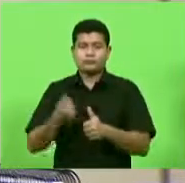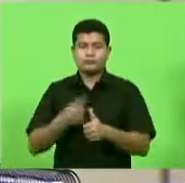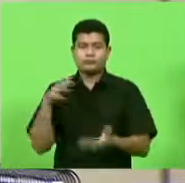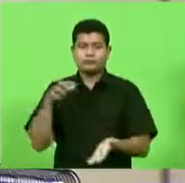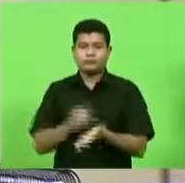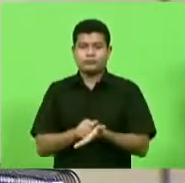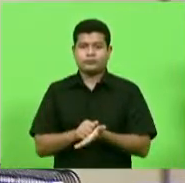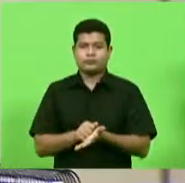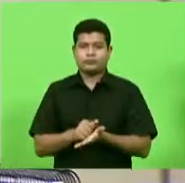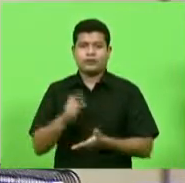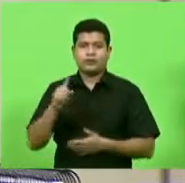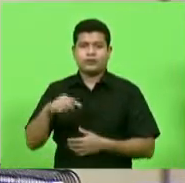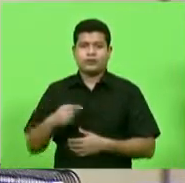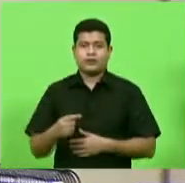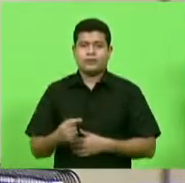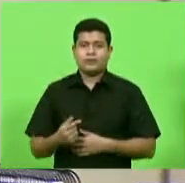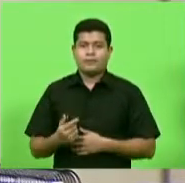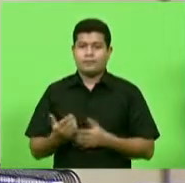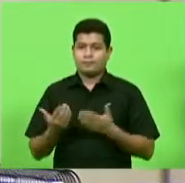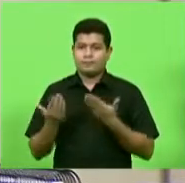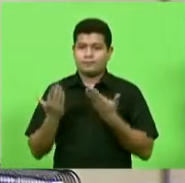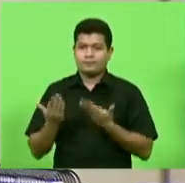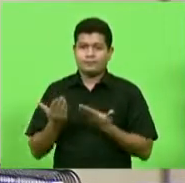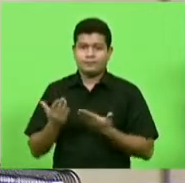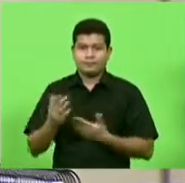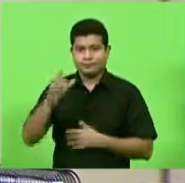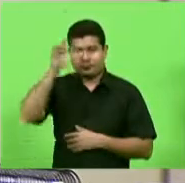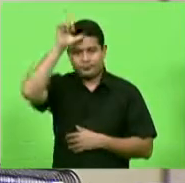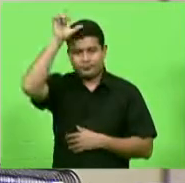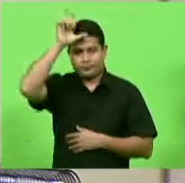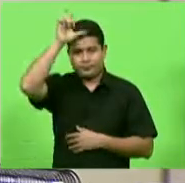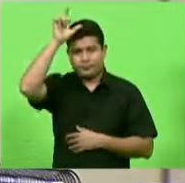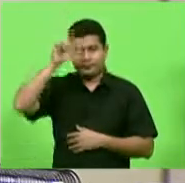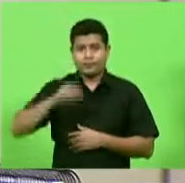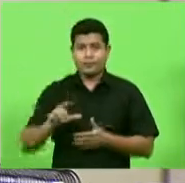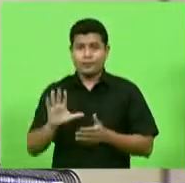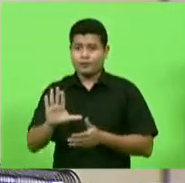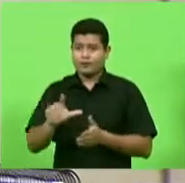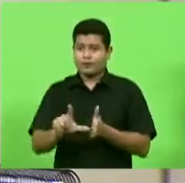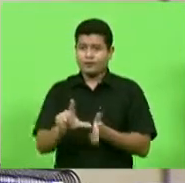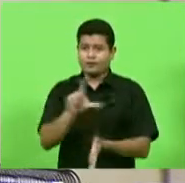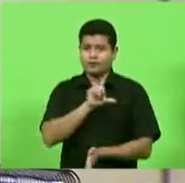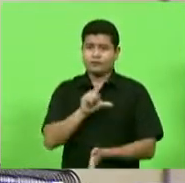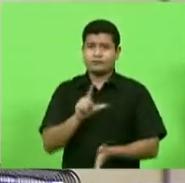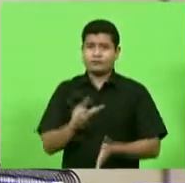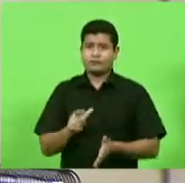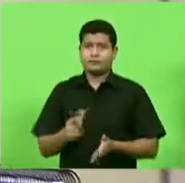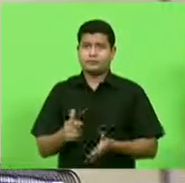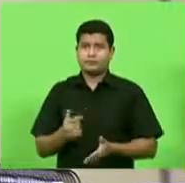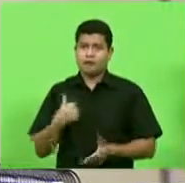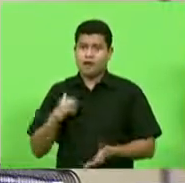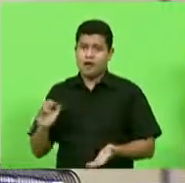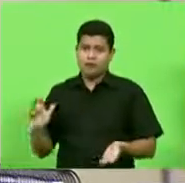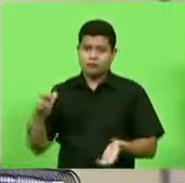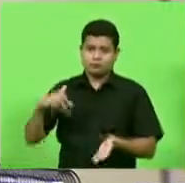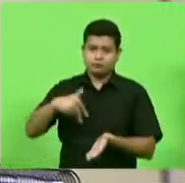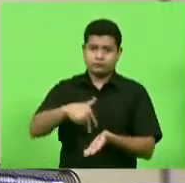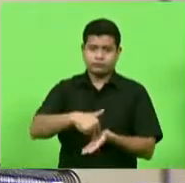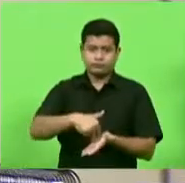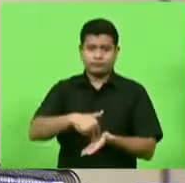escrito a falar é o deputado Sargento Lima. Mas, antes disso, até que o Sargento venha até